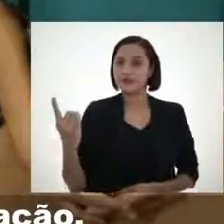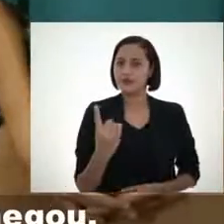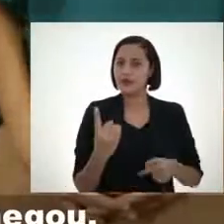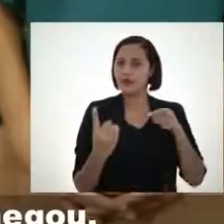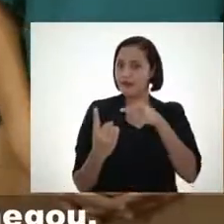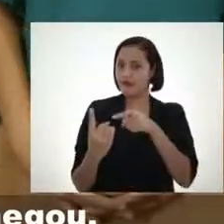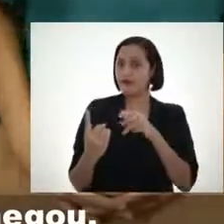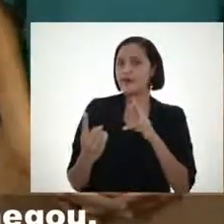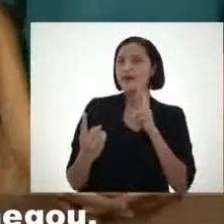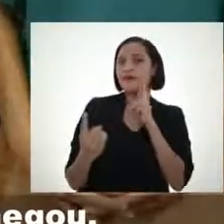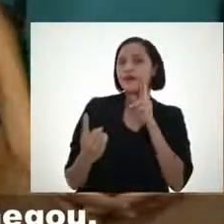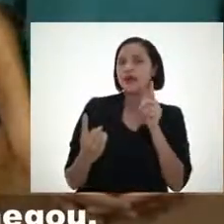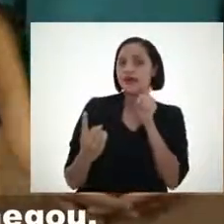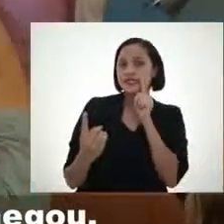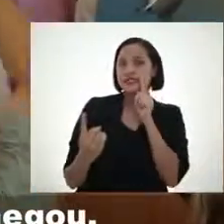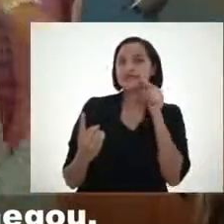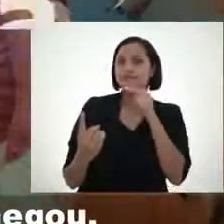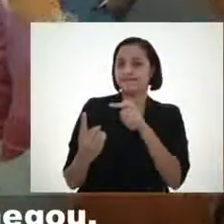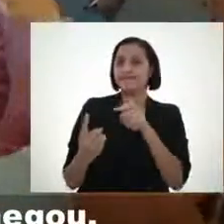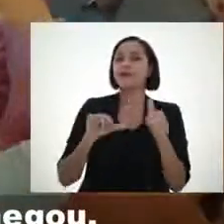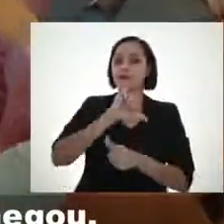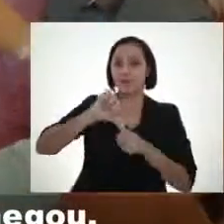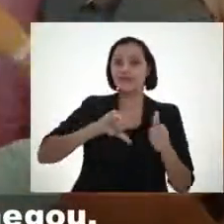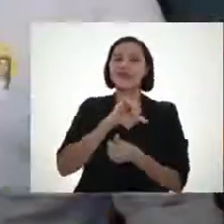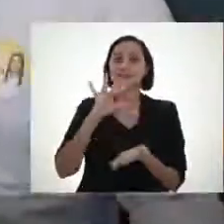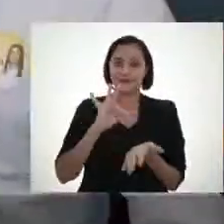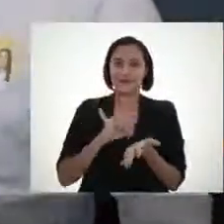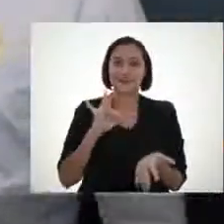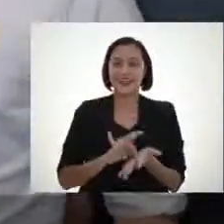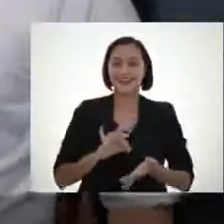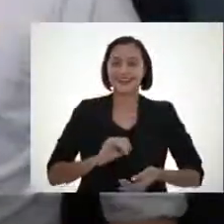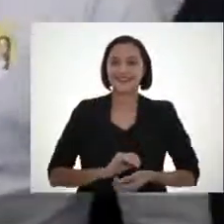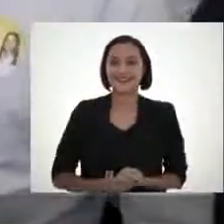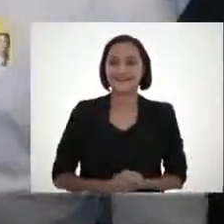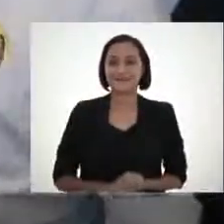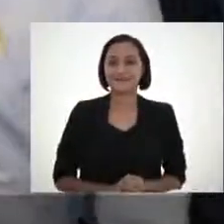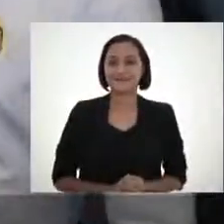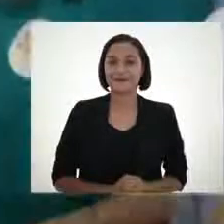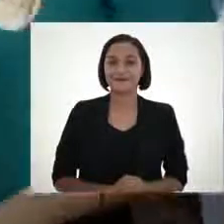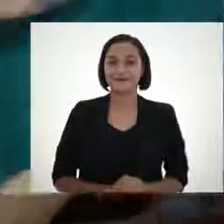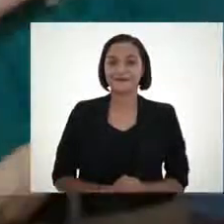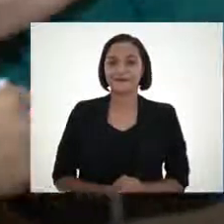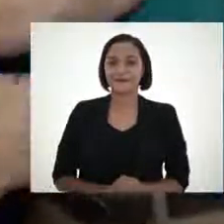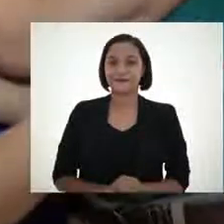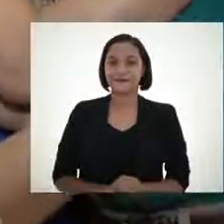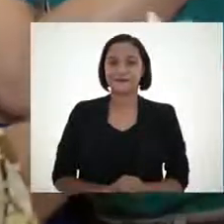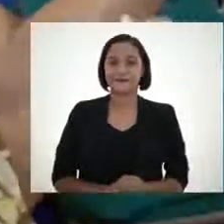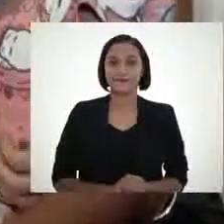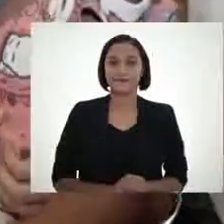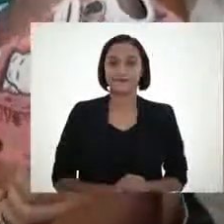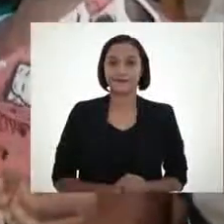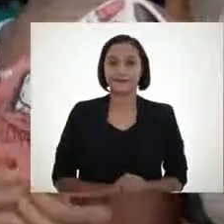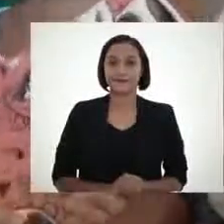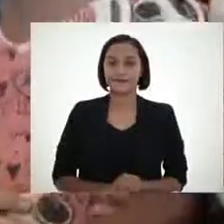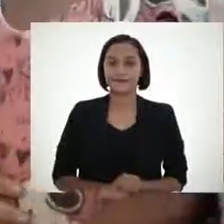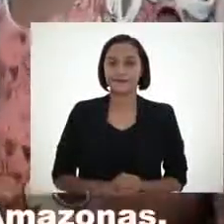renovação. Agora é a transição. A mudança chegou. A mudança é Rebeca. A mudança Rebeca.